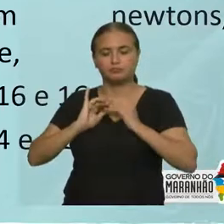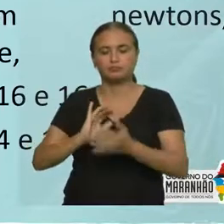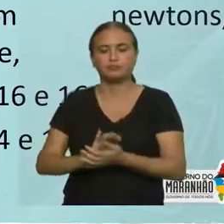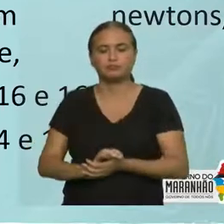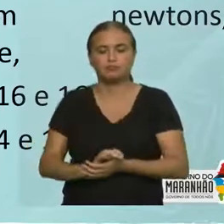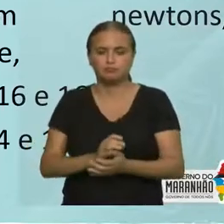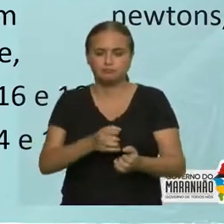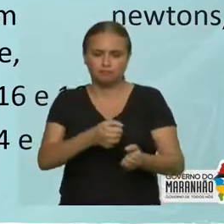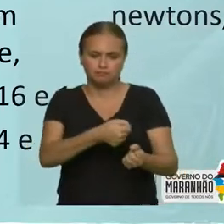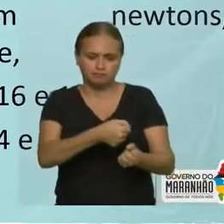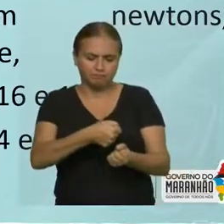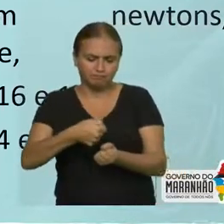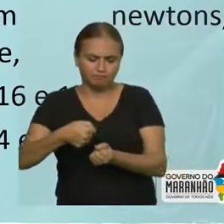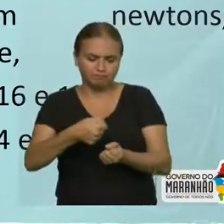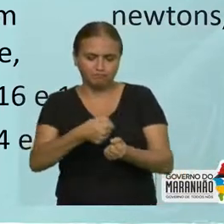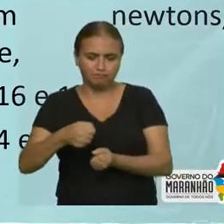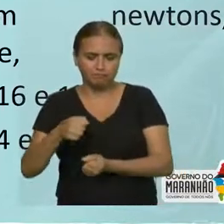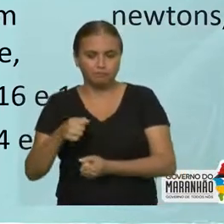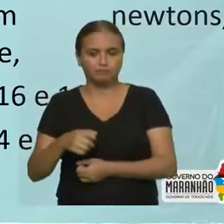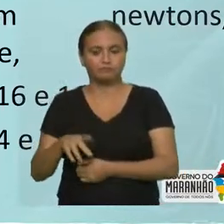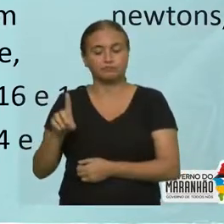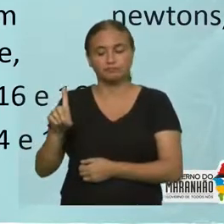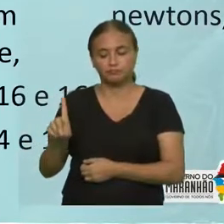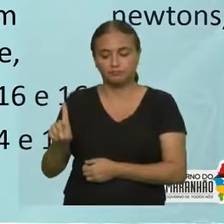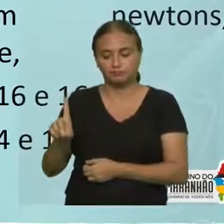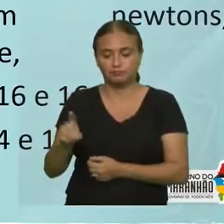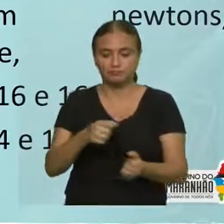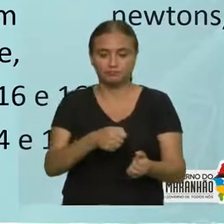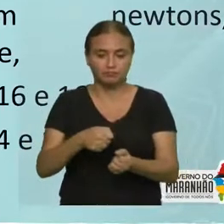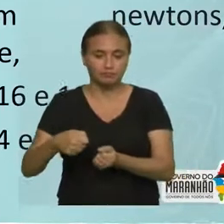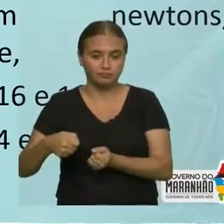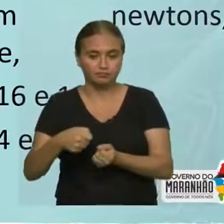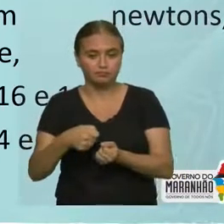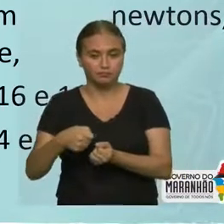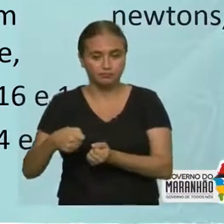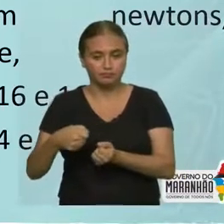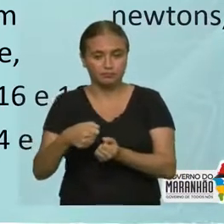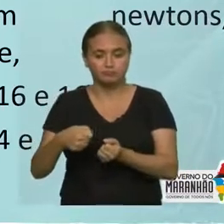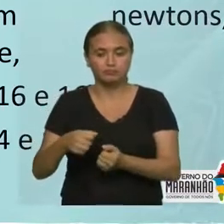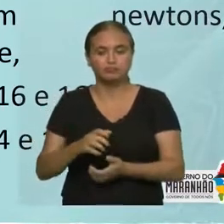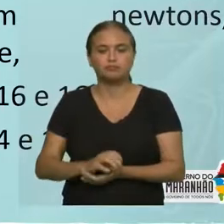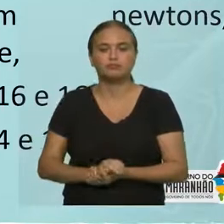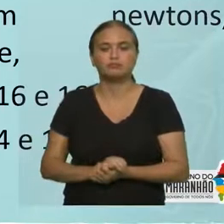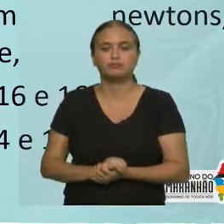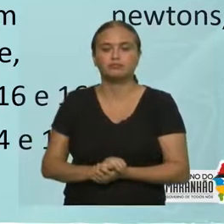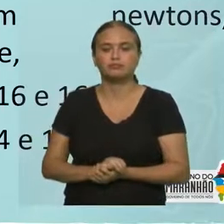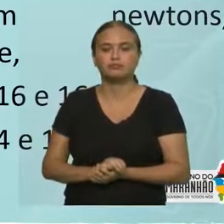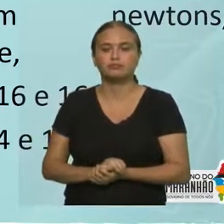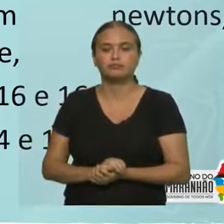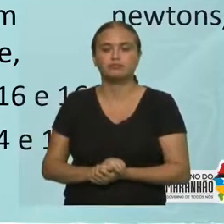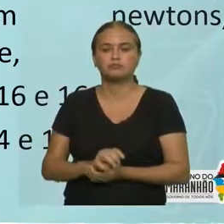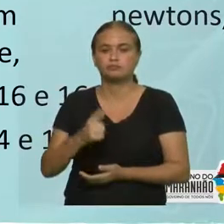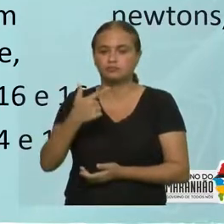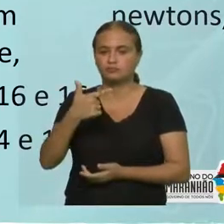Quando puxado para a direita, pela força F mostrada na figura, o conjunto adquire a aceleração de 2 metros por segundo ao quadrado.